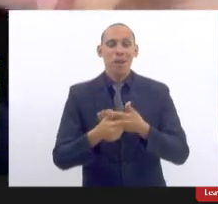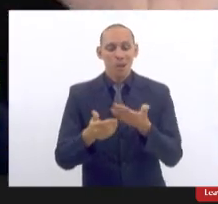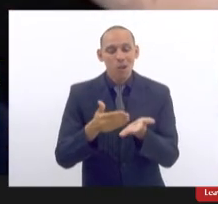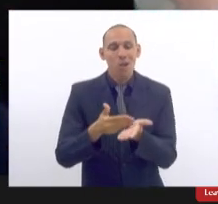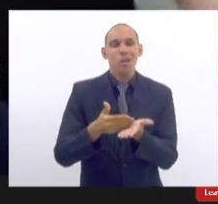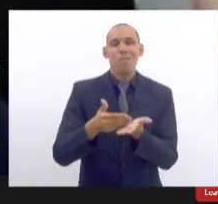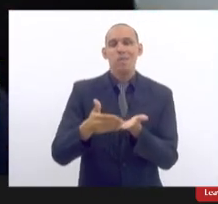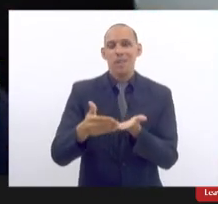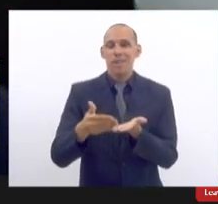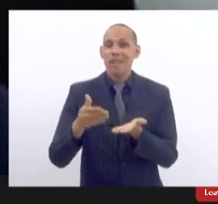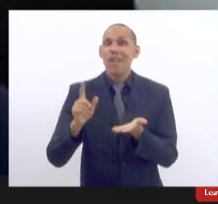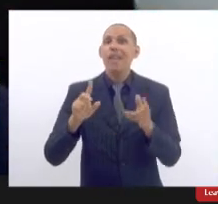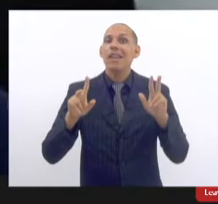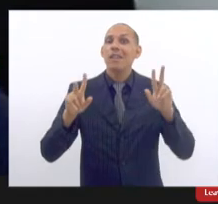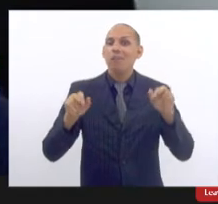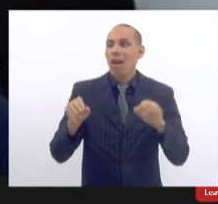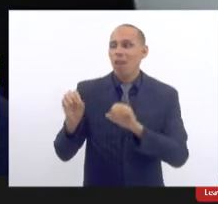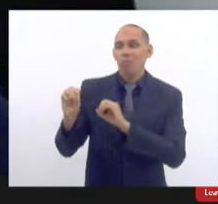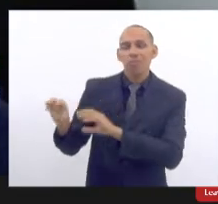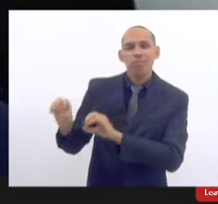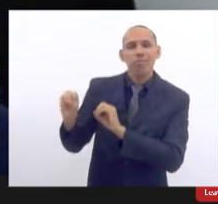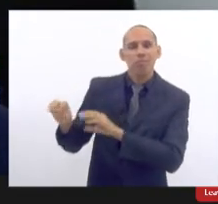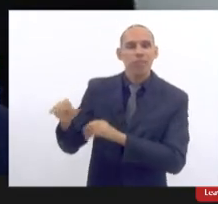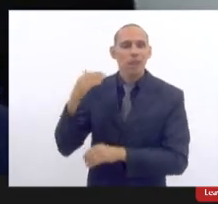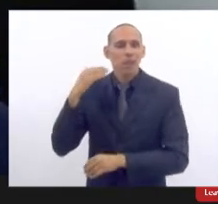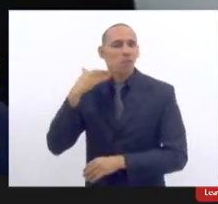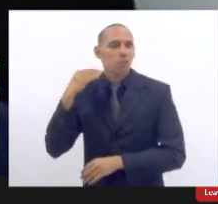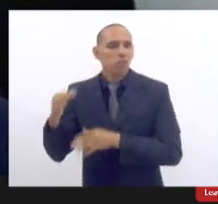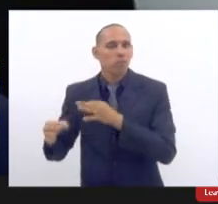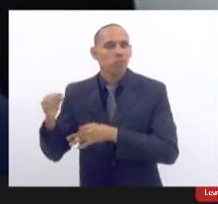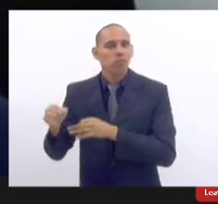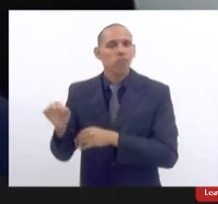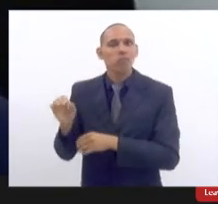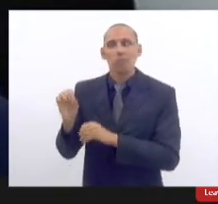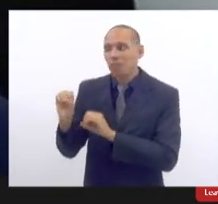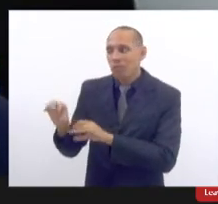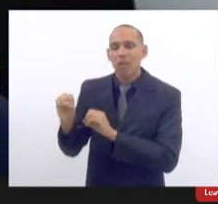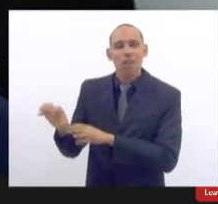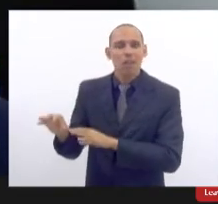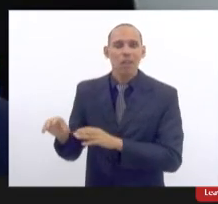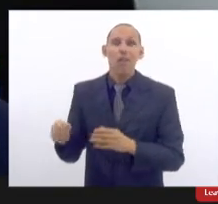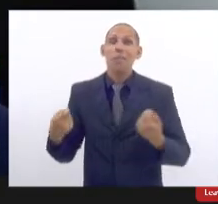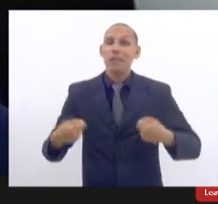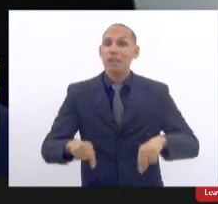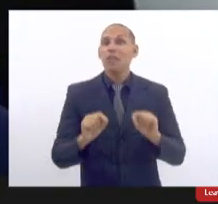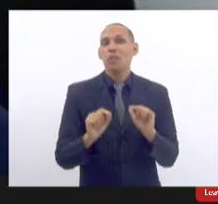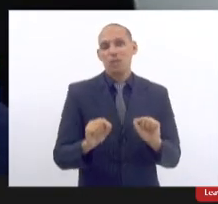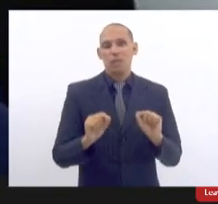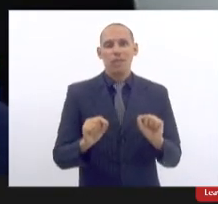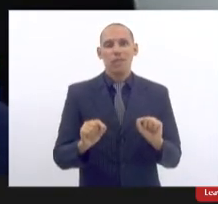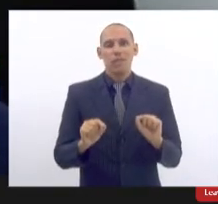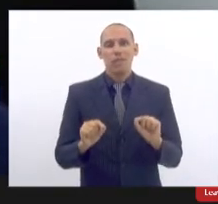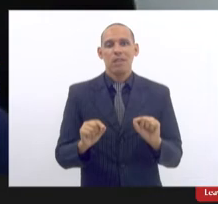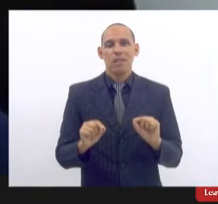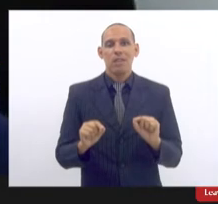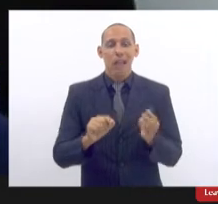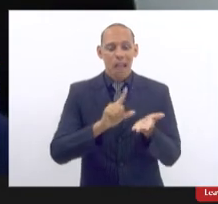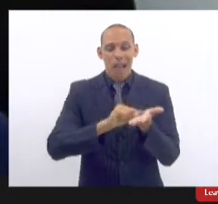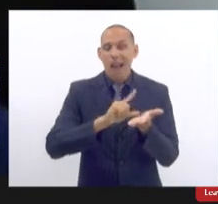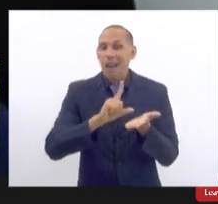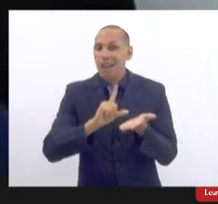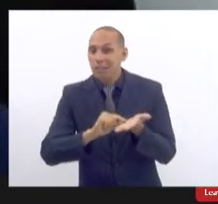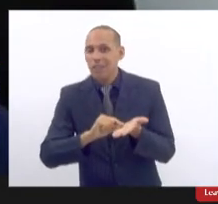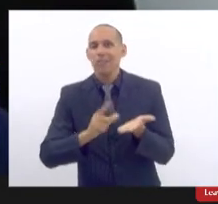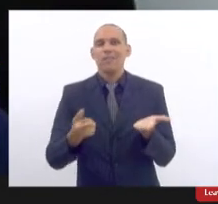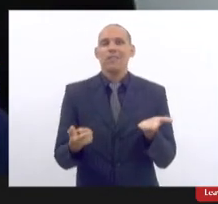dizer que é entre aspas educar o juiz primeiro então a gente precisa dessa parte de avançar artigos científicos de